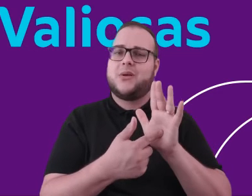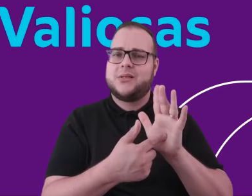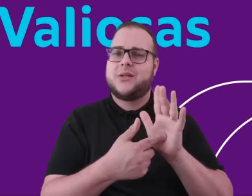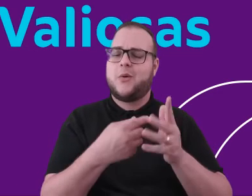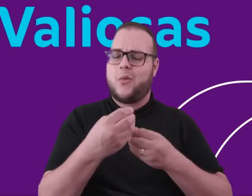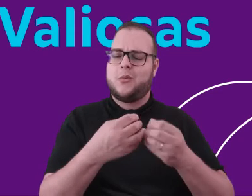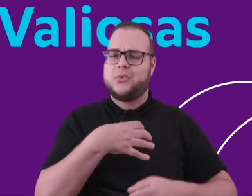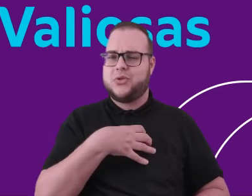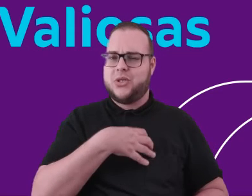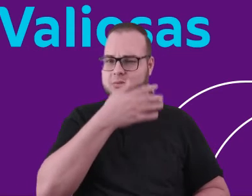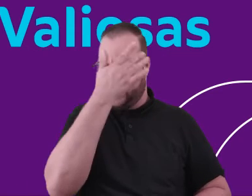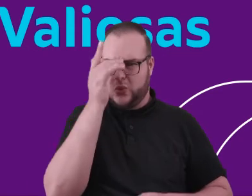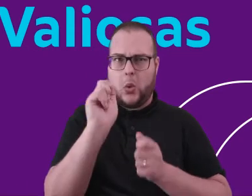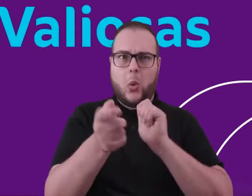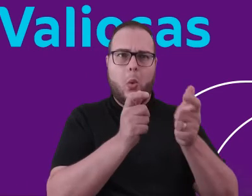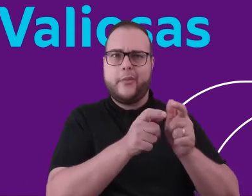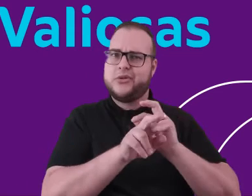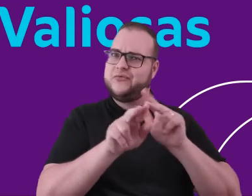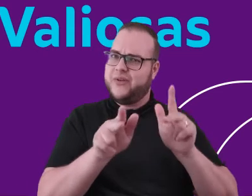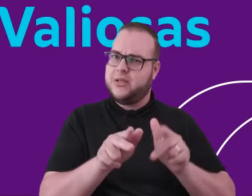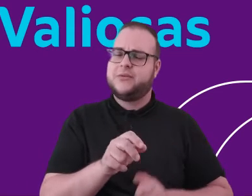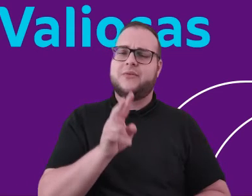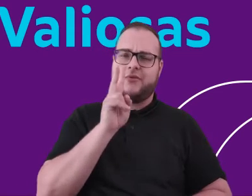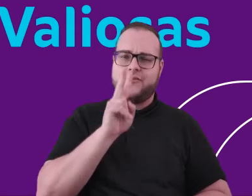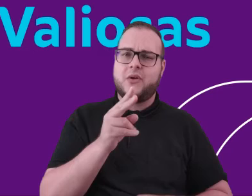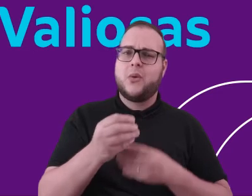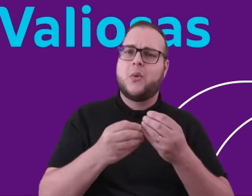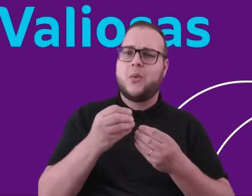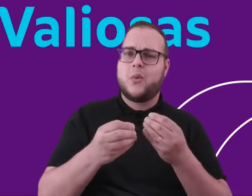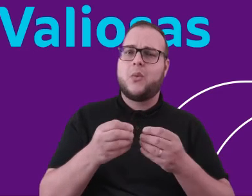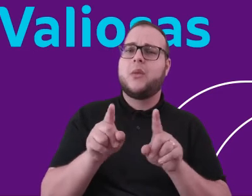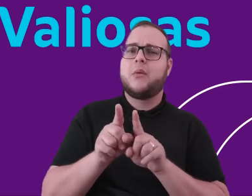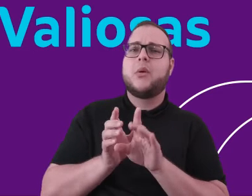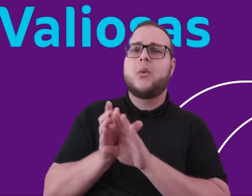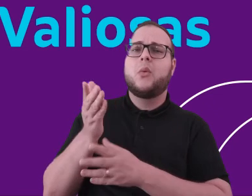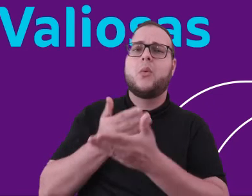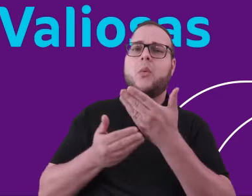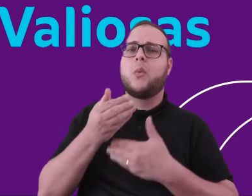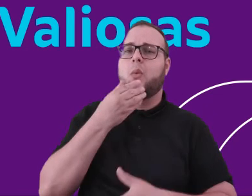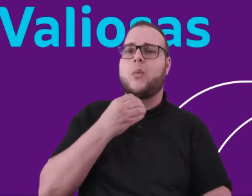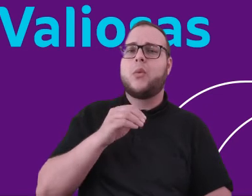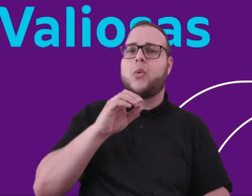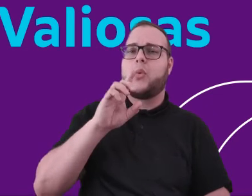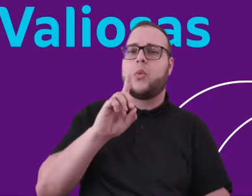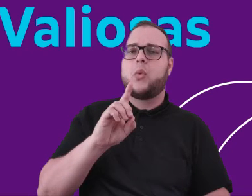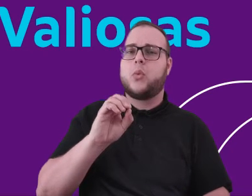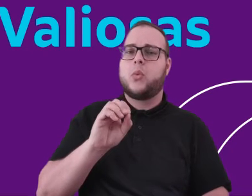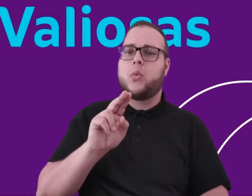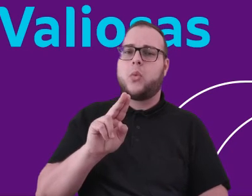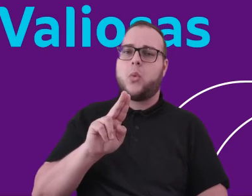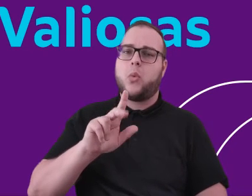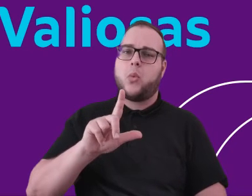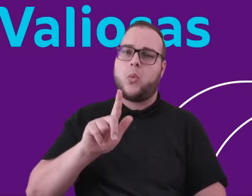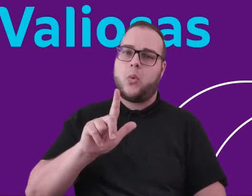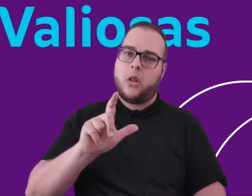expressivos no comportamento de consumo. Ouça sua observação feita pelo também consultor Douglas Uemura. Como vocês